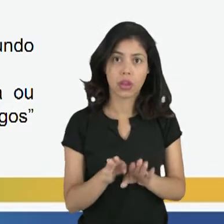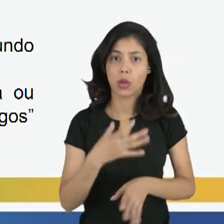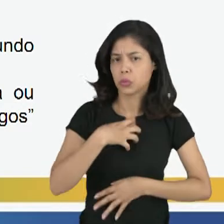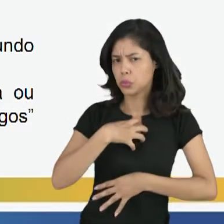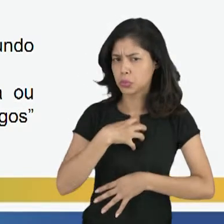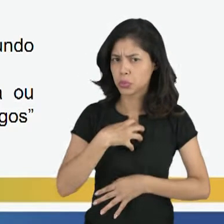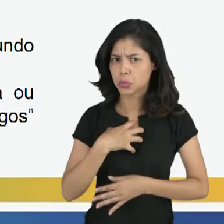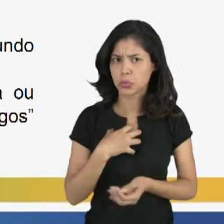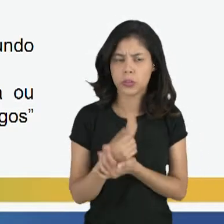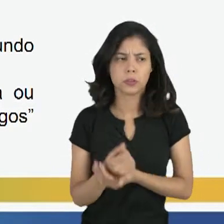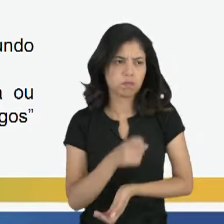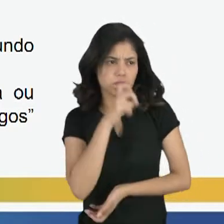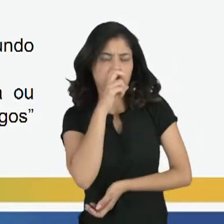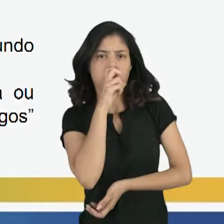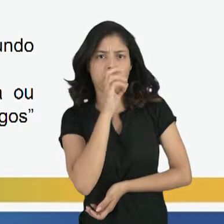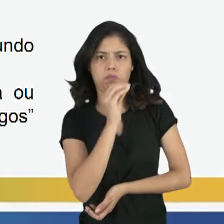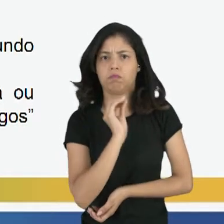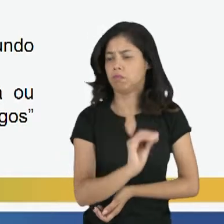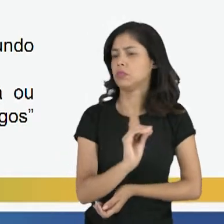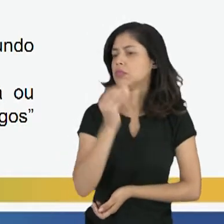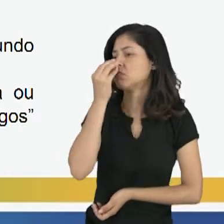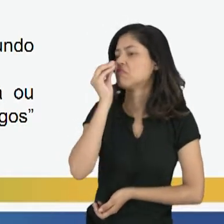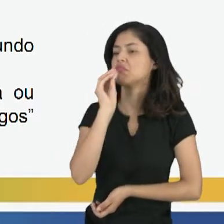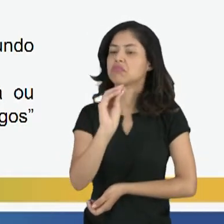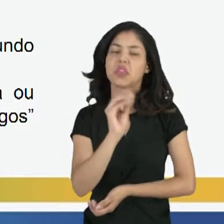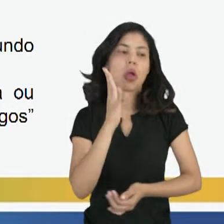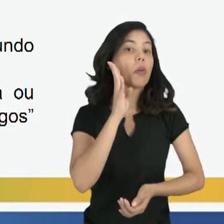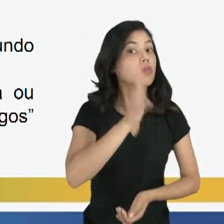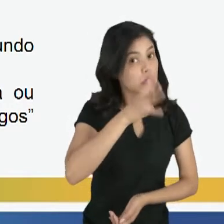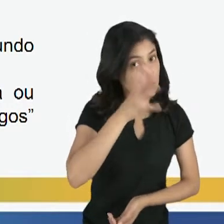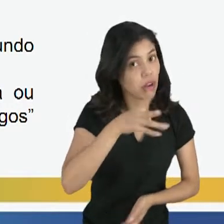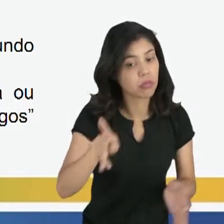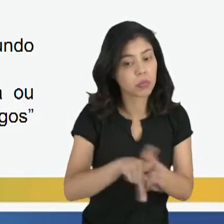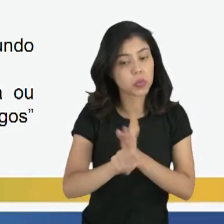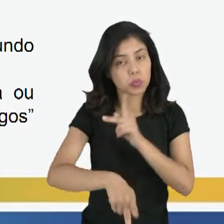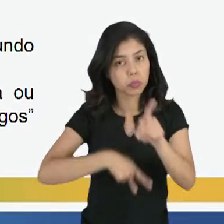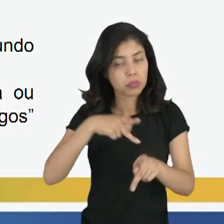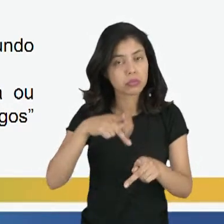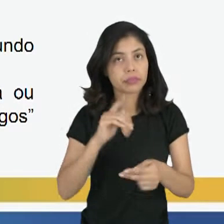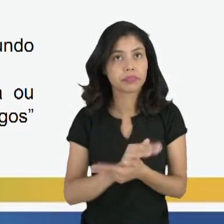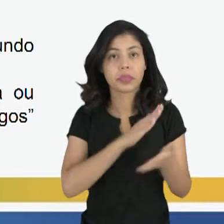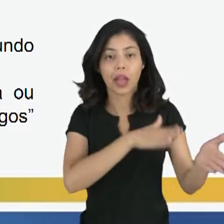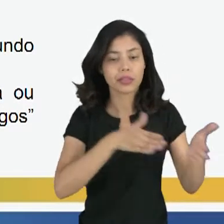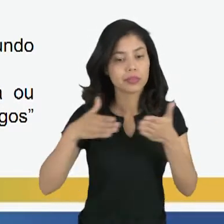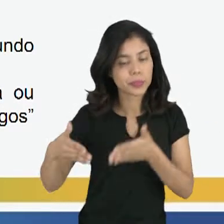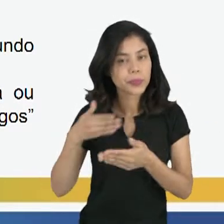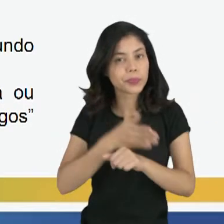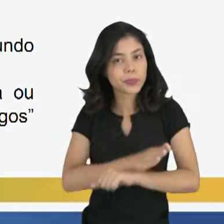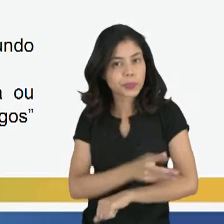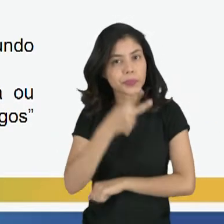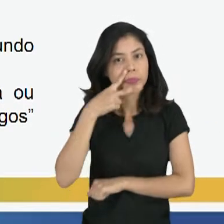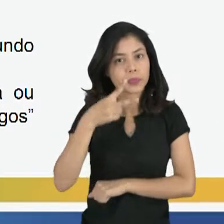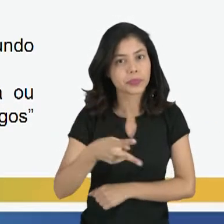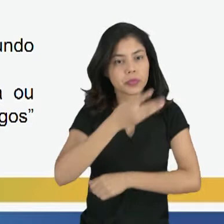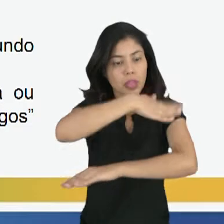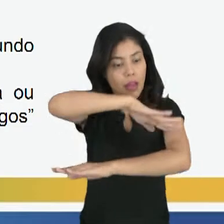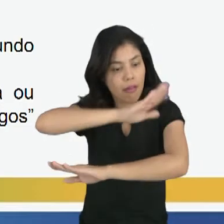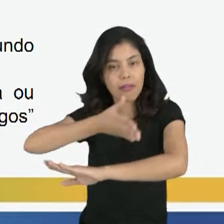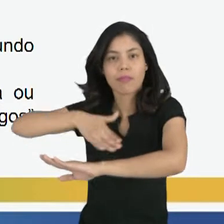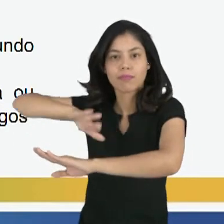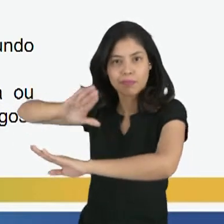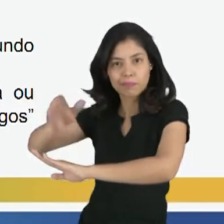jeito orgulhoso e esnobe, sendo muito criticado pelo seu povo. Com isso, passava a viver nas montanhas,